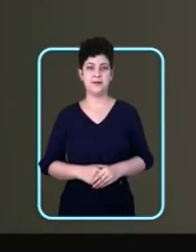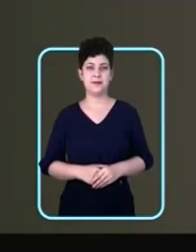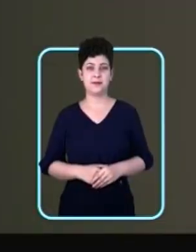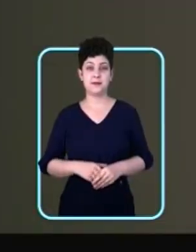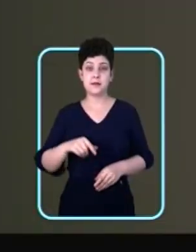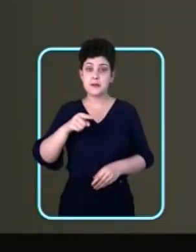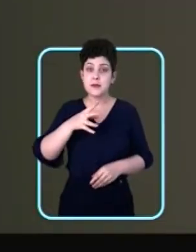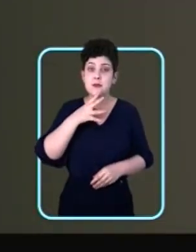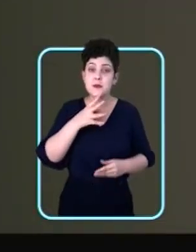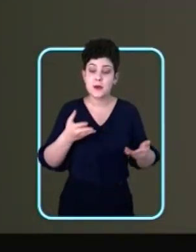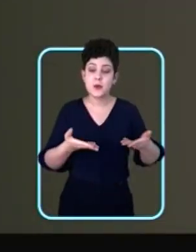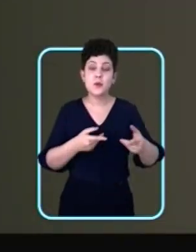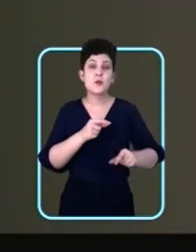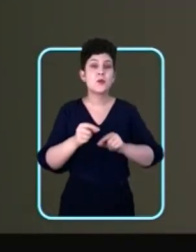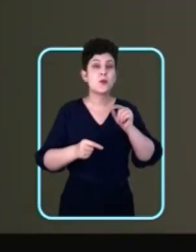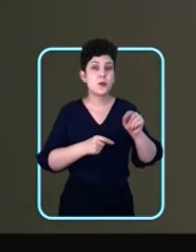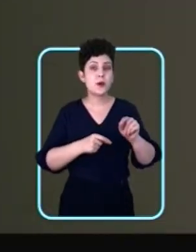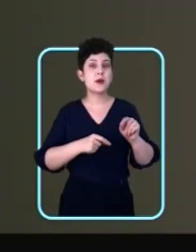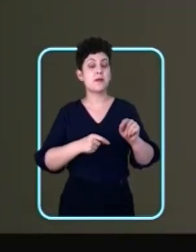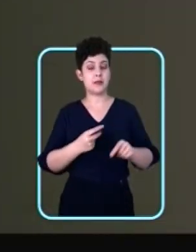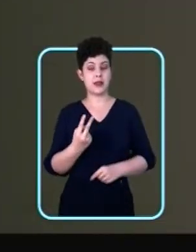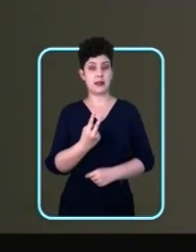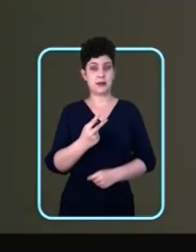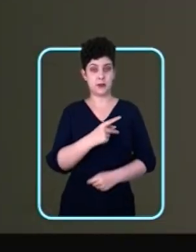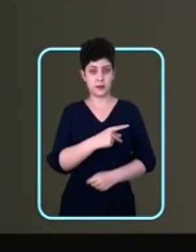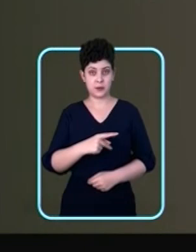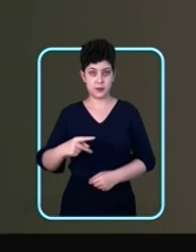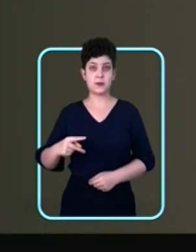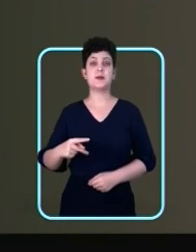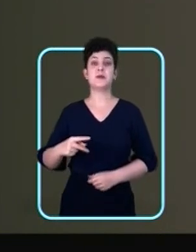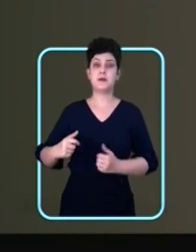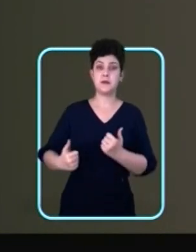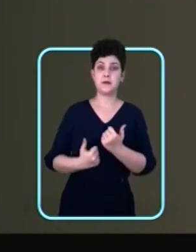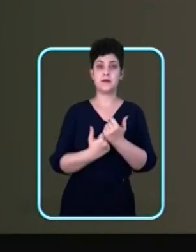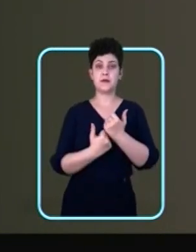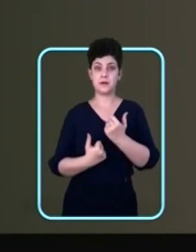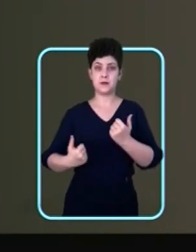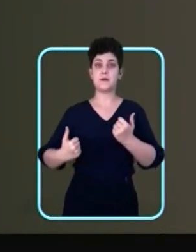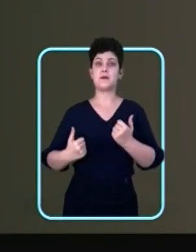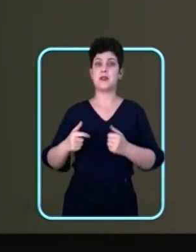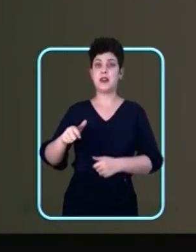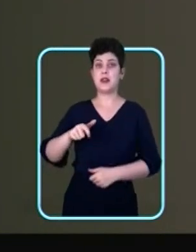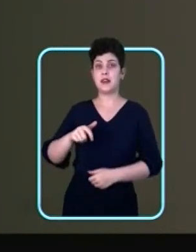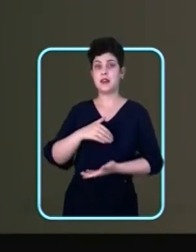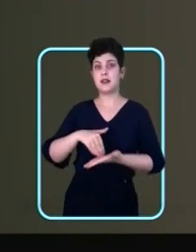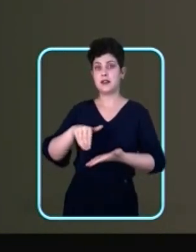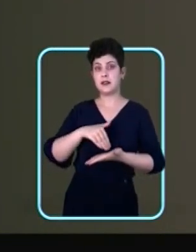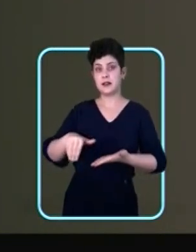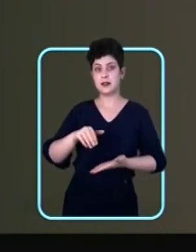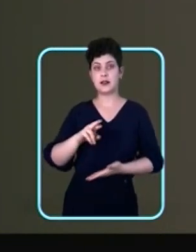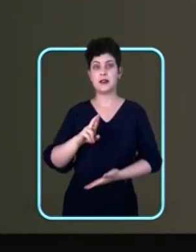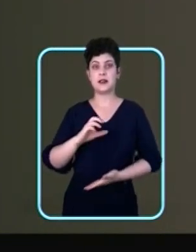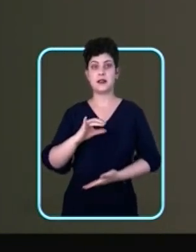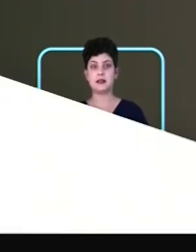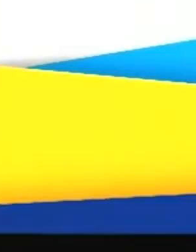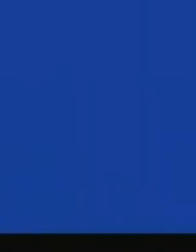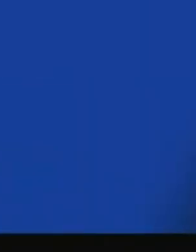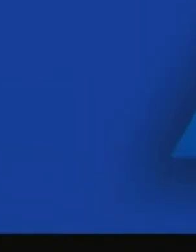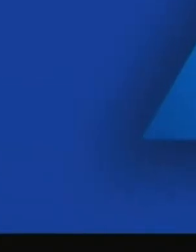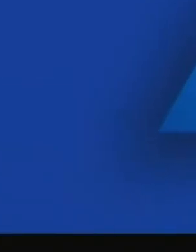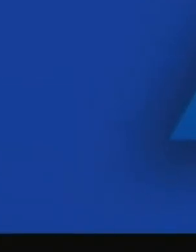Você vai conhecer agora o meu vice, o economista e ex-secretário da Receita, professor Marcos Sintra.